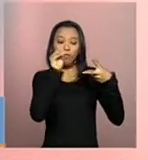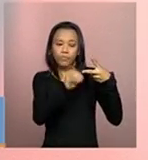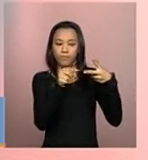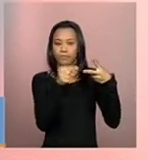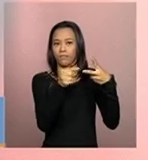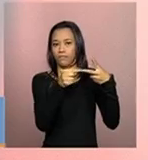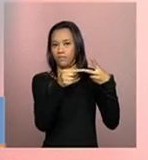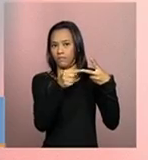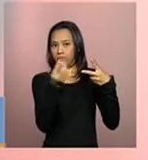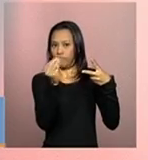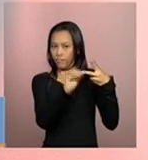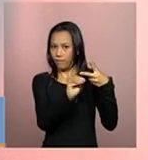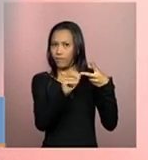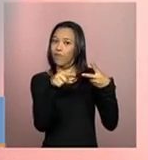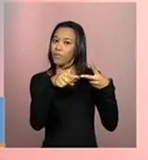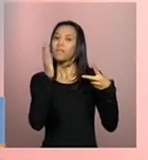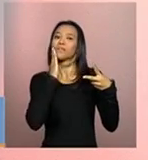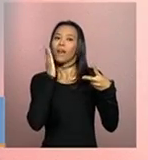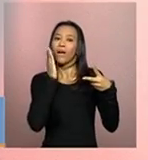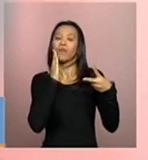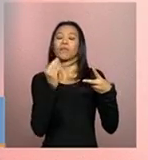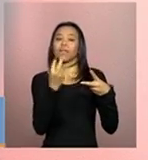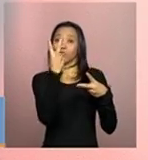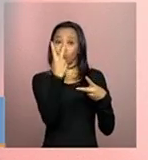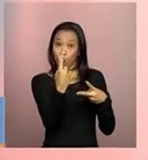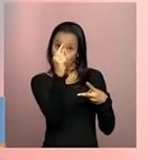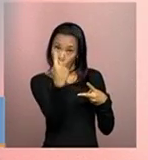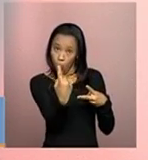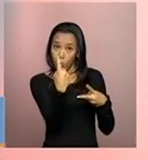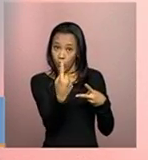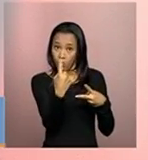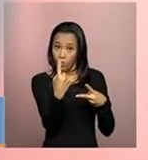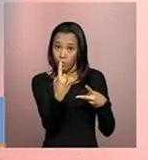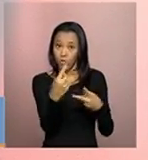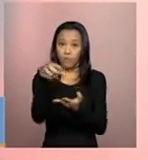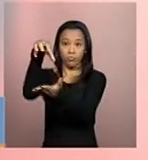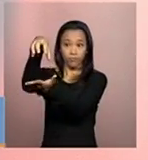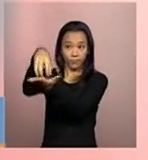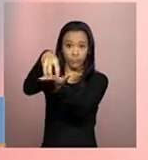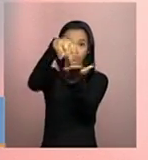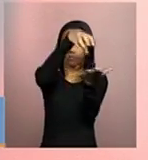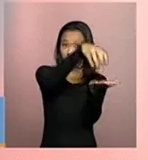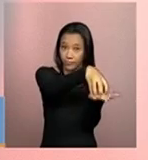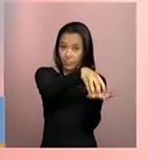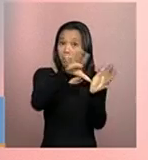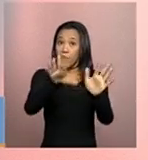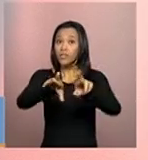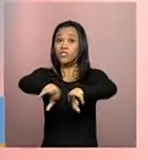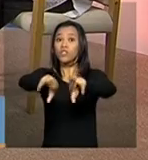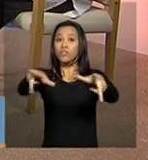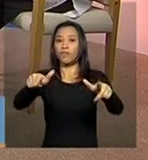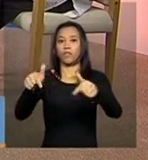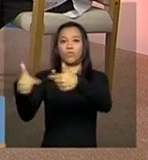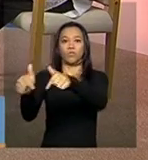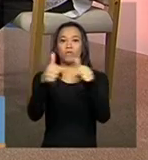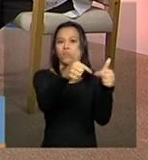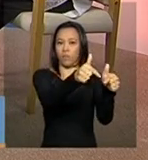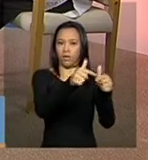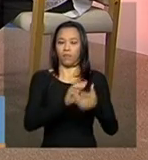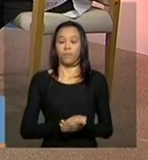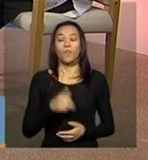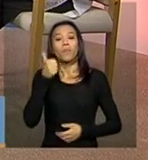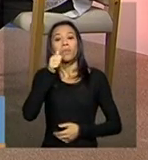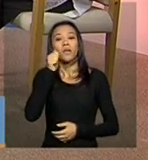ela vai ser entendida como uma unidade de oferta distinta dessa outra. Ana Maria de Belo